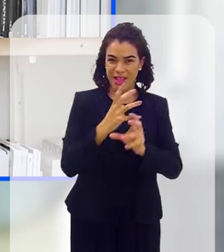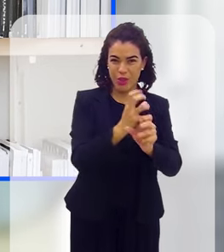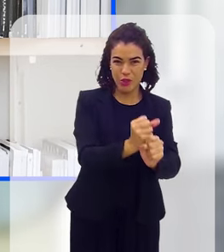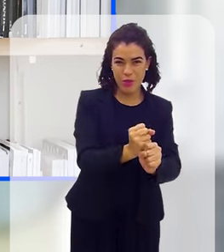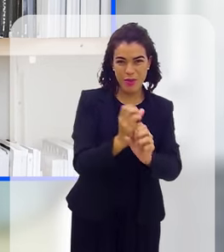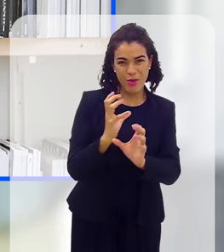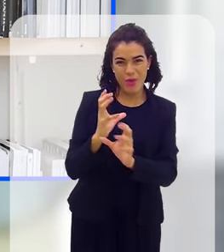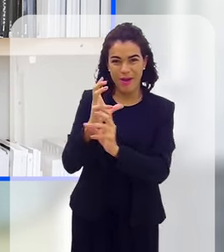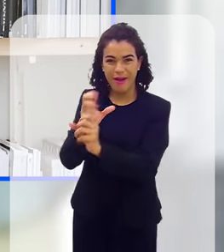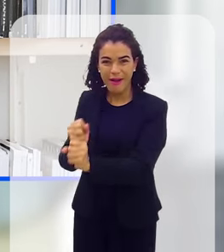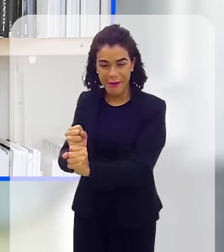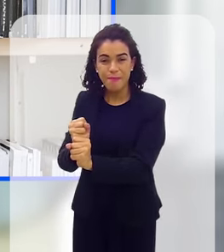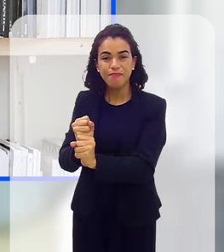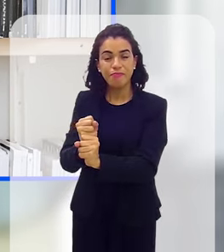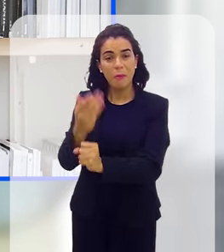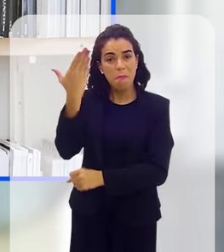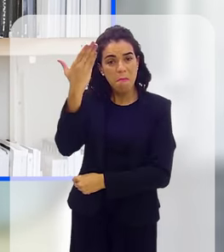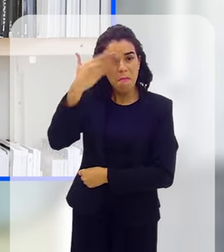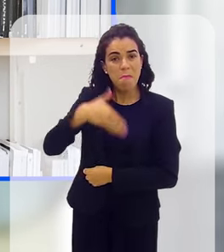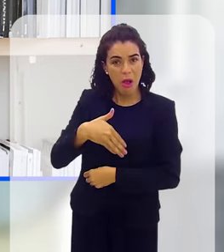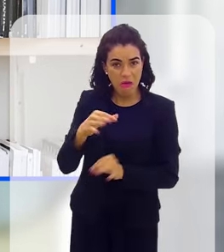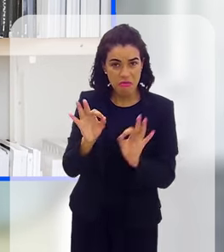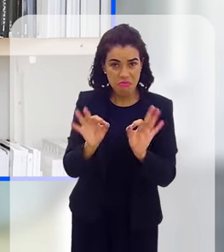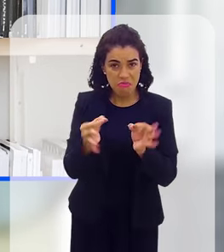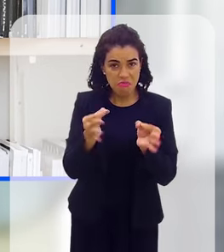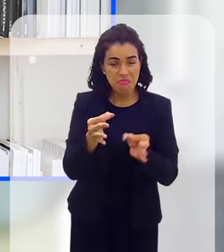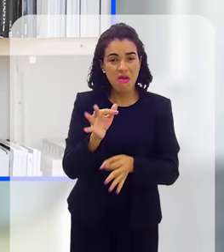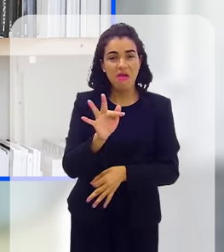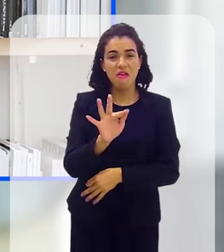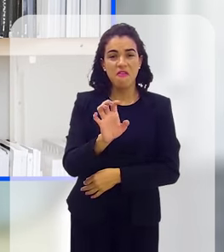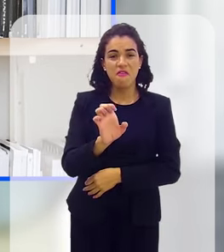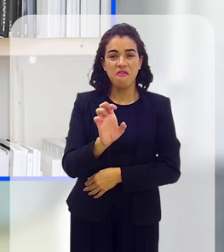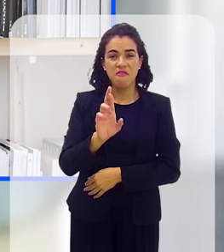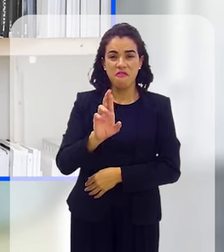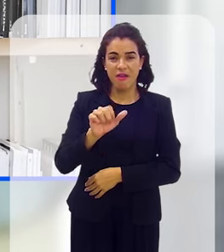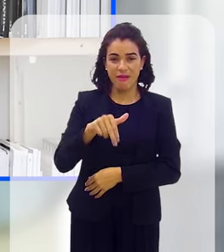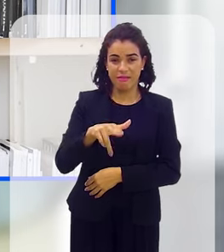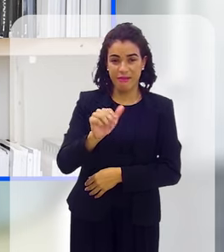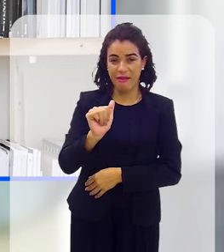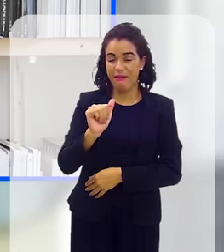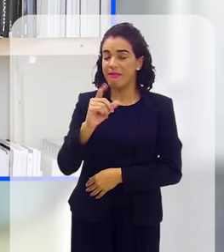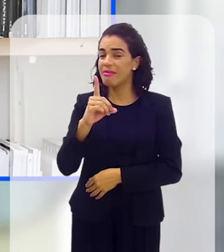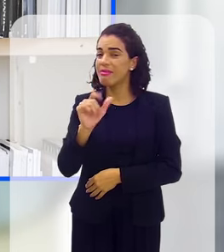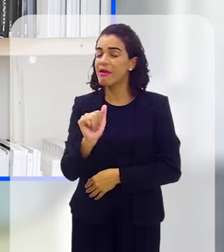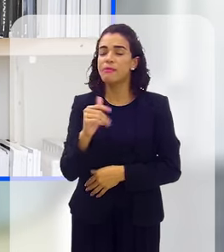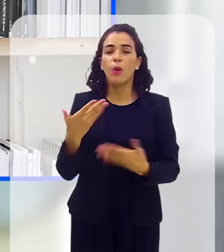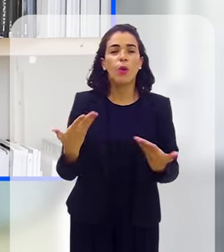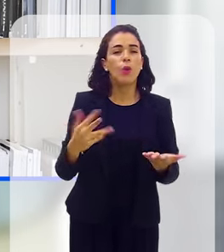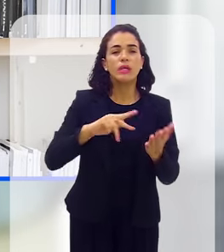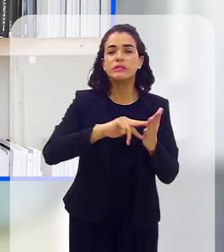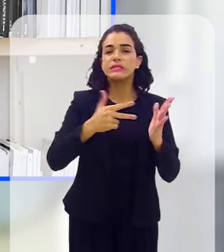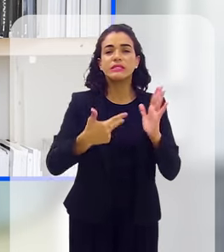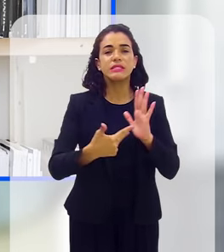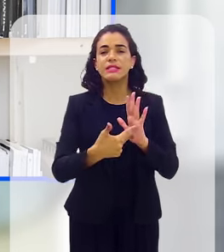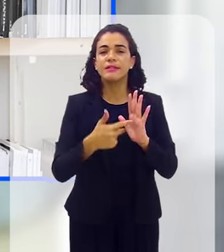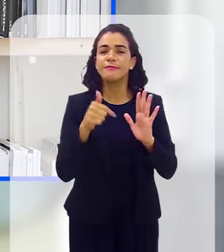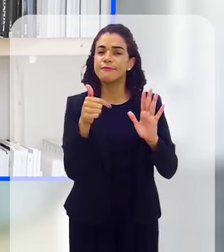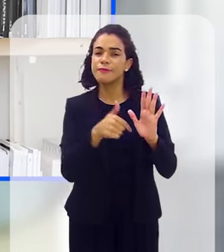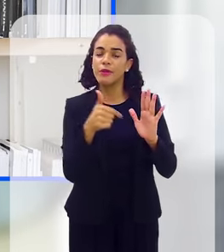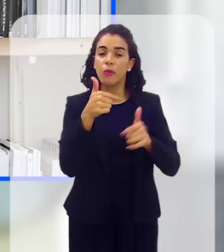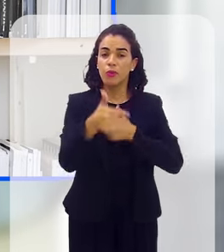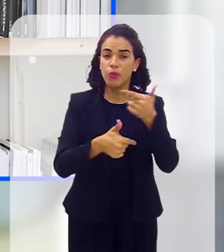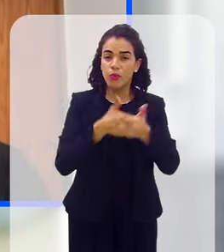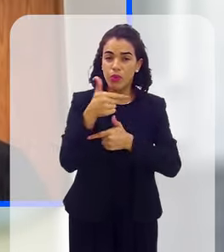nossa abertura comprovam, né, Fernanda? Fala um pouco para a gente. Hoje, qual é a definição do que pode ser considerado um